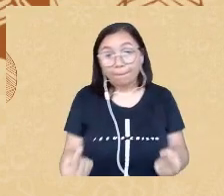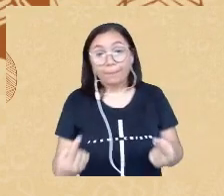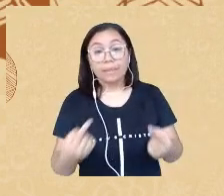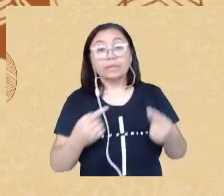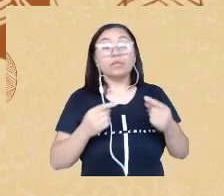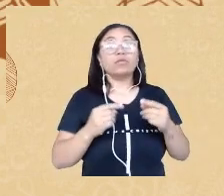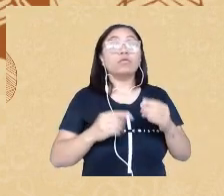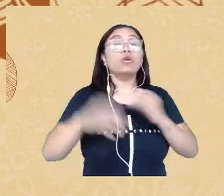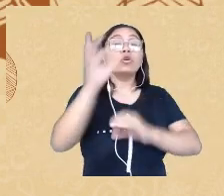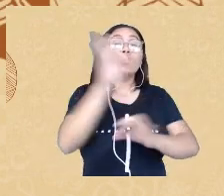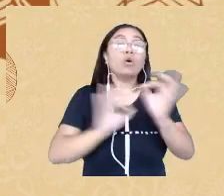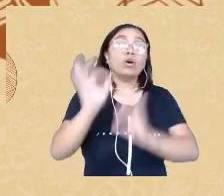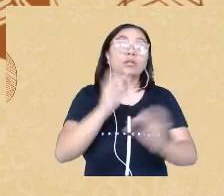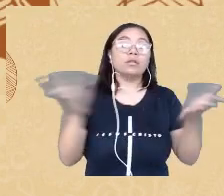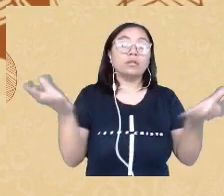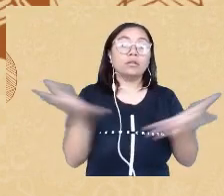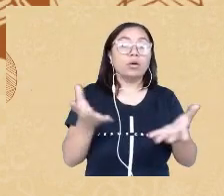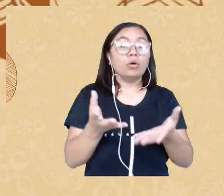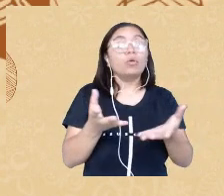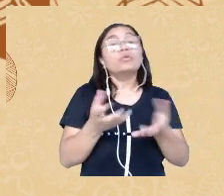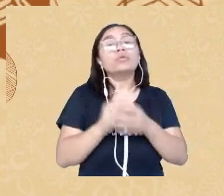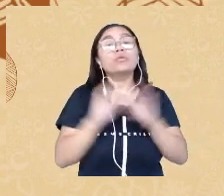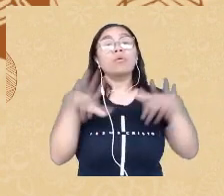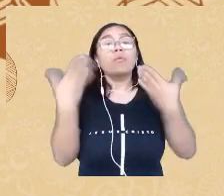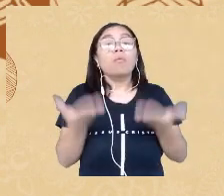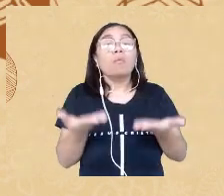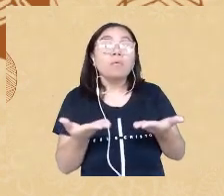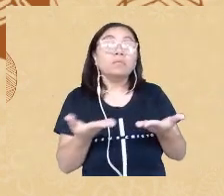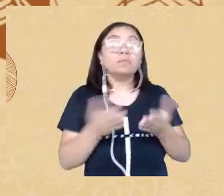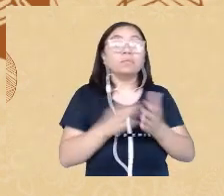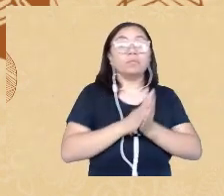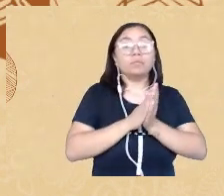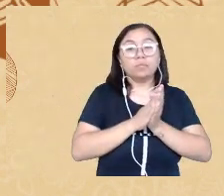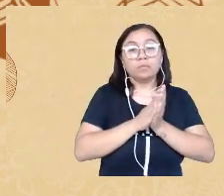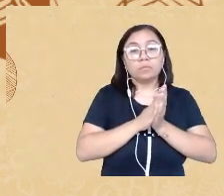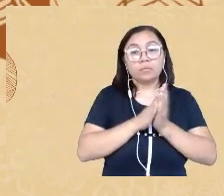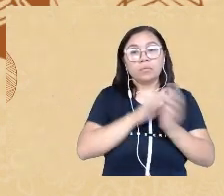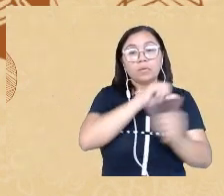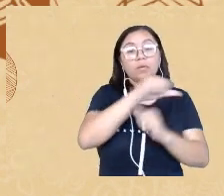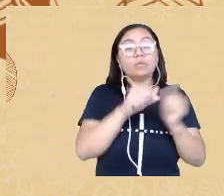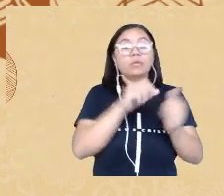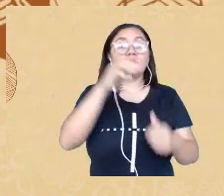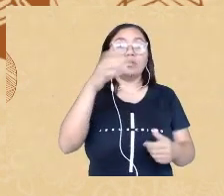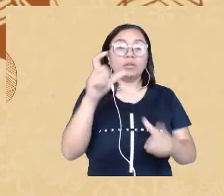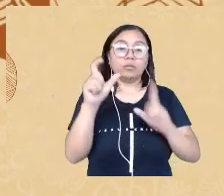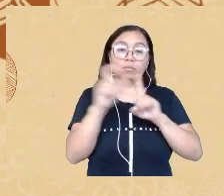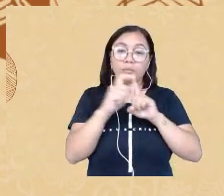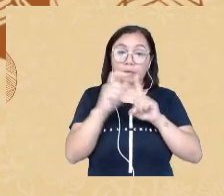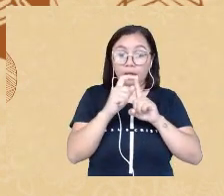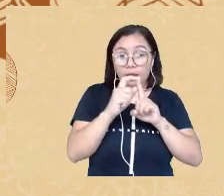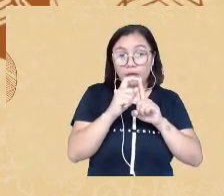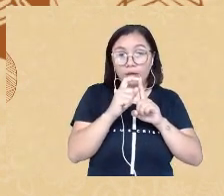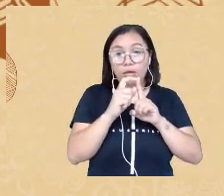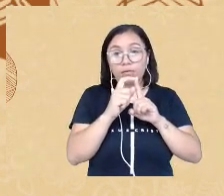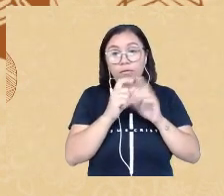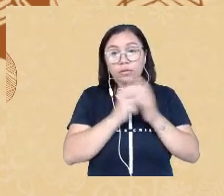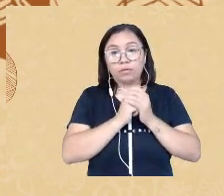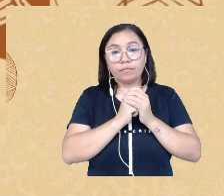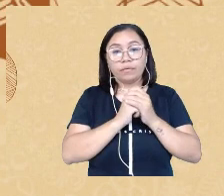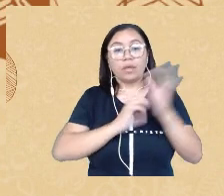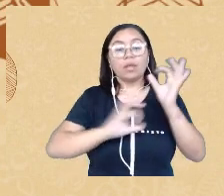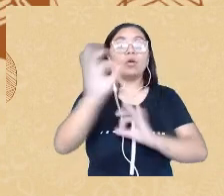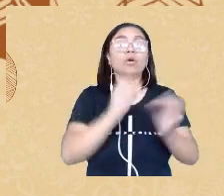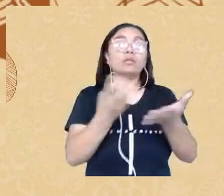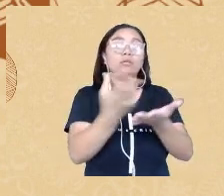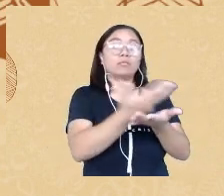oportunidade foi a análise de nuvem de palavras que funciona na plotagem ou na formação de um desenho de uma